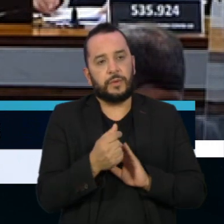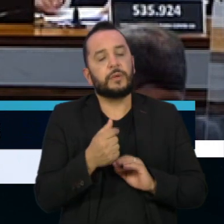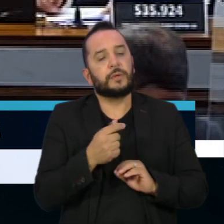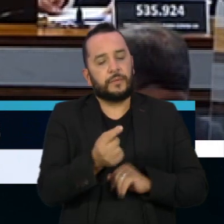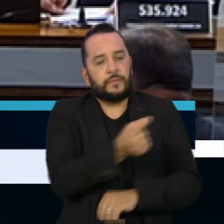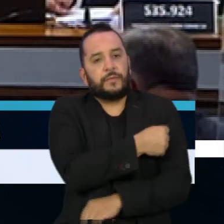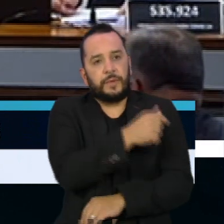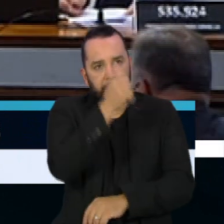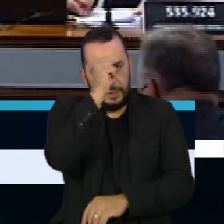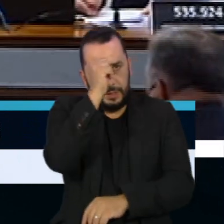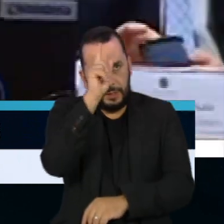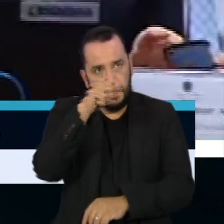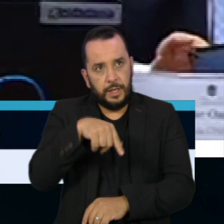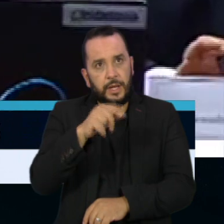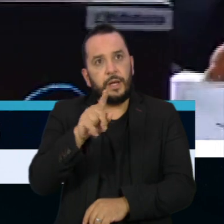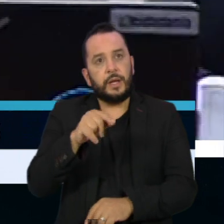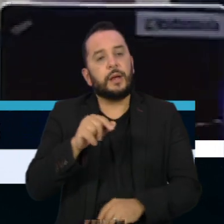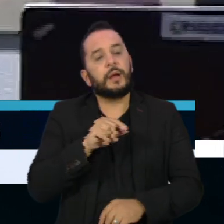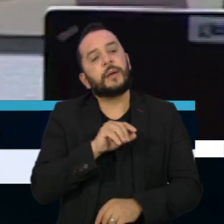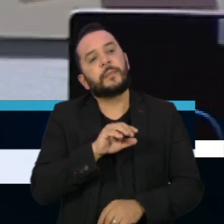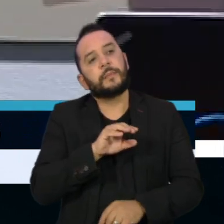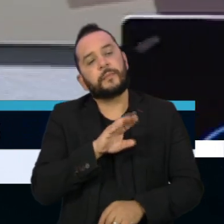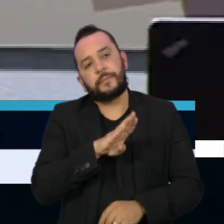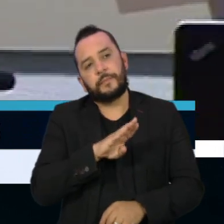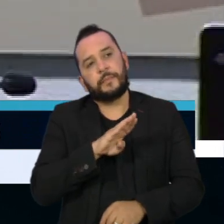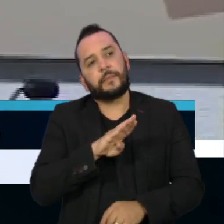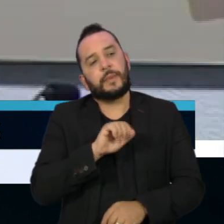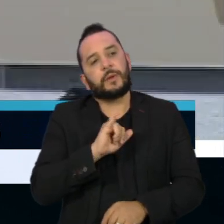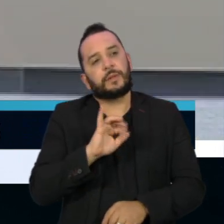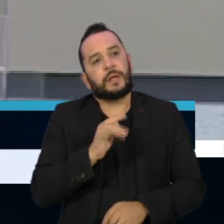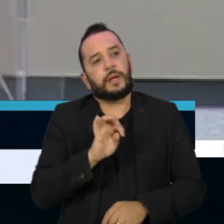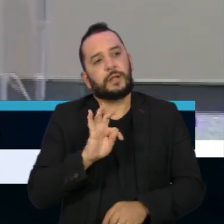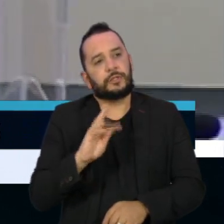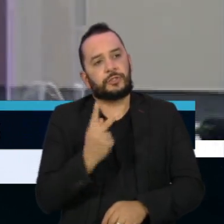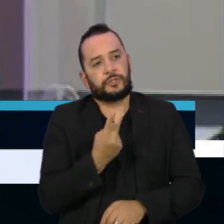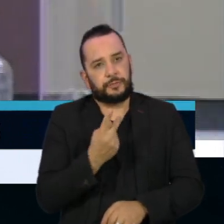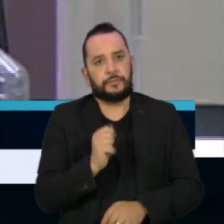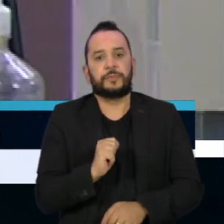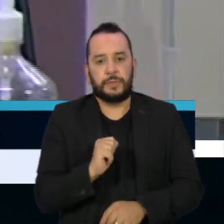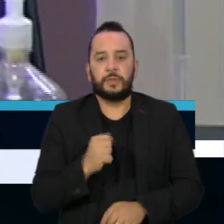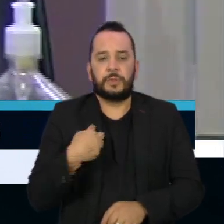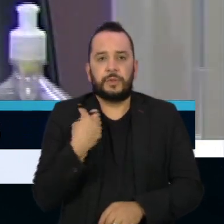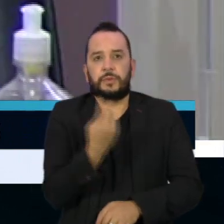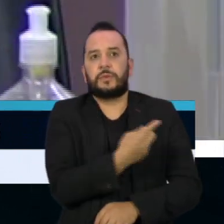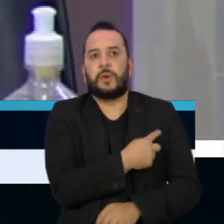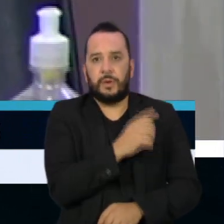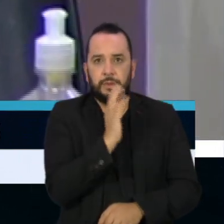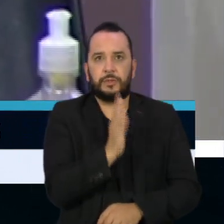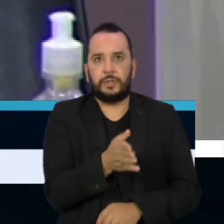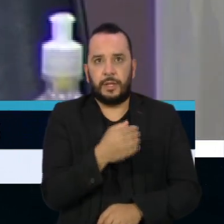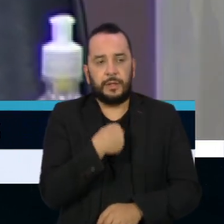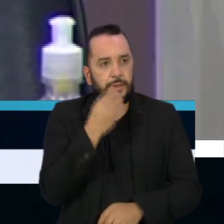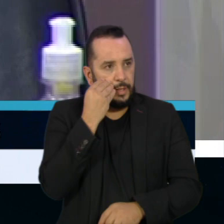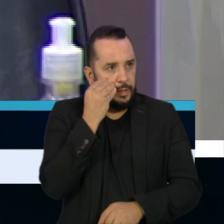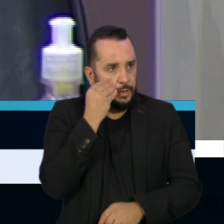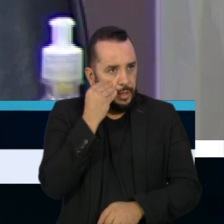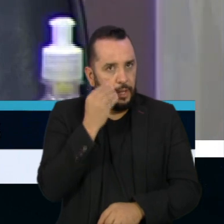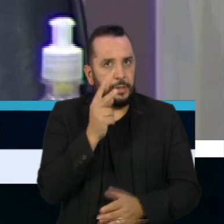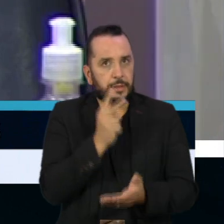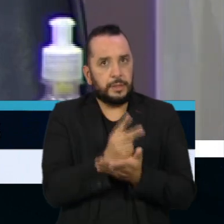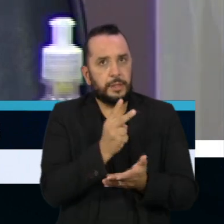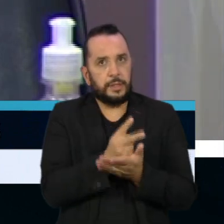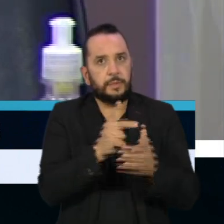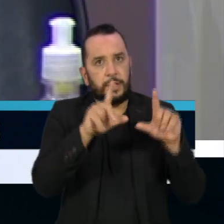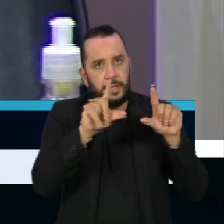100% da Barat Biotec. O que nós fizemos, que foi o que estava a nosso alcance, foi tentar o tempo todo